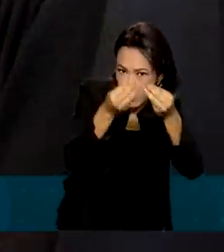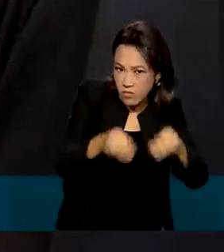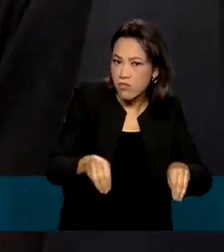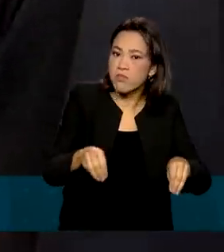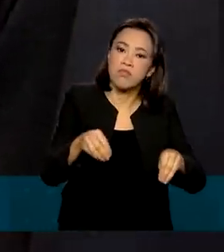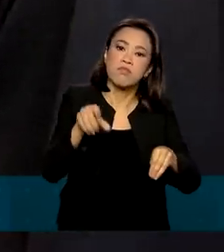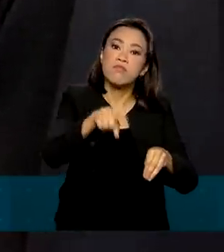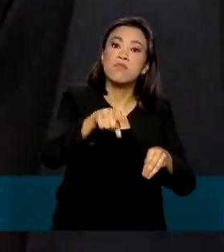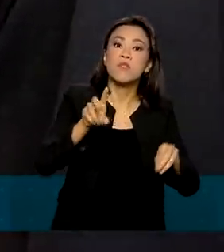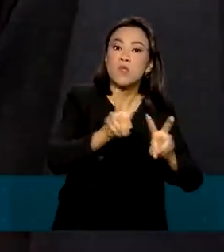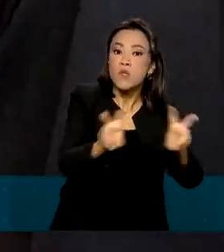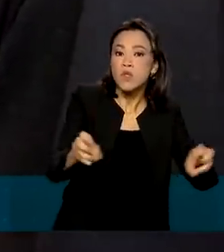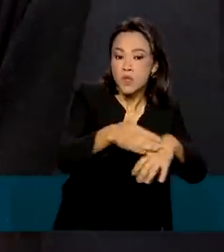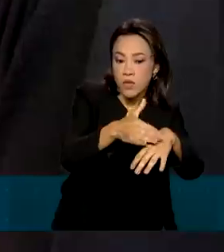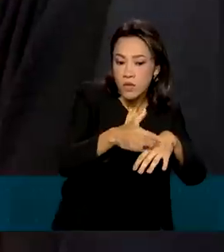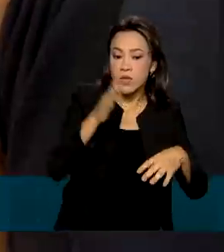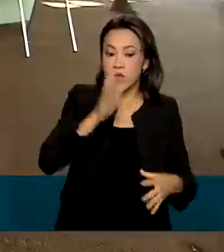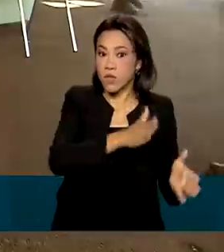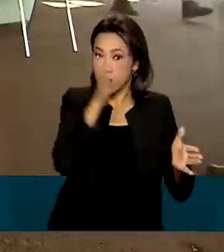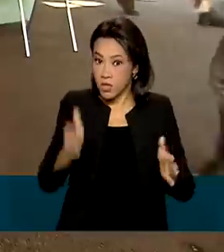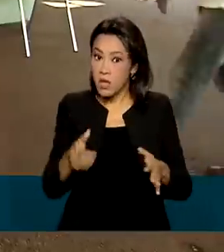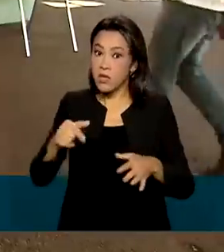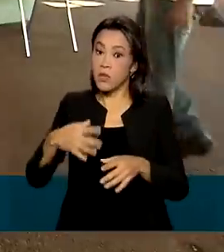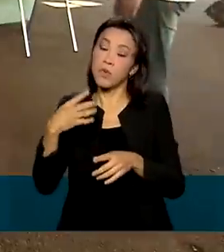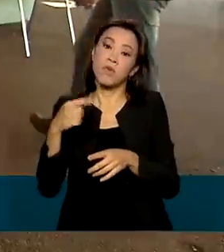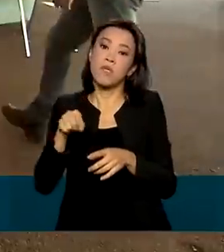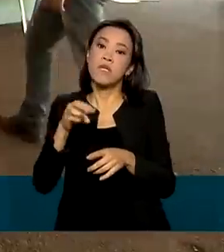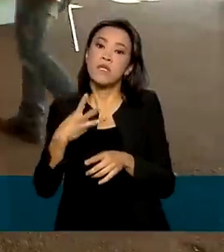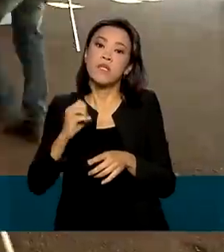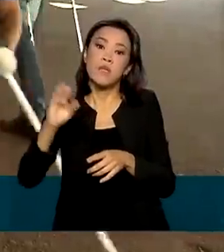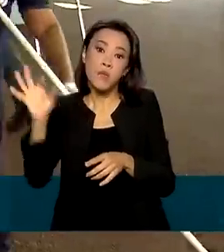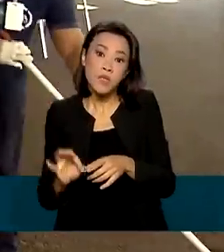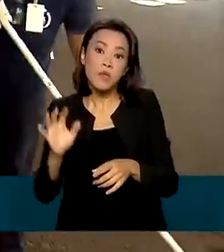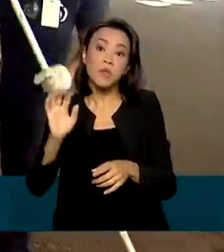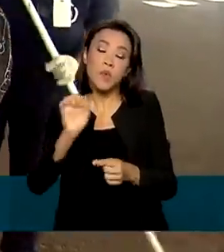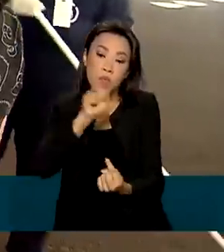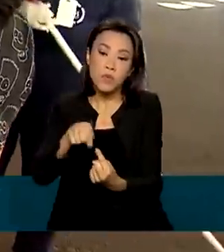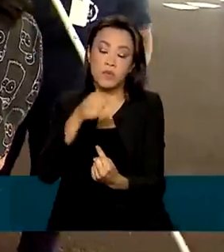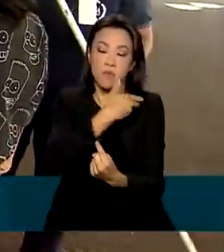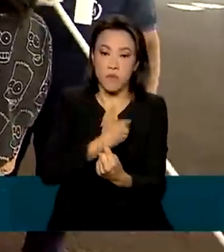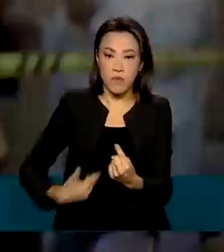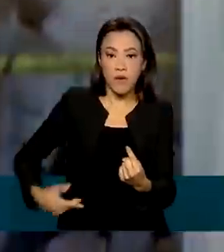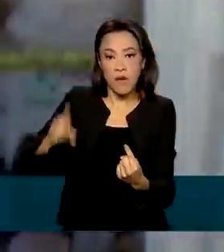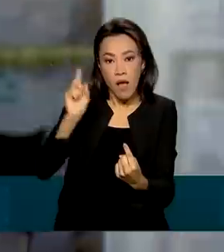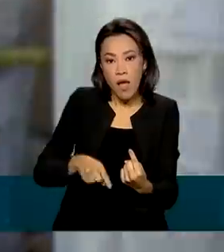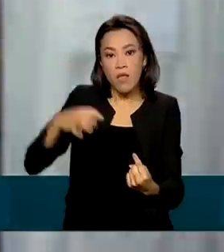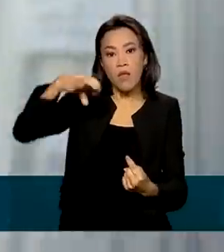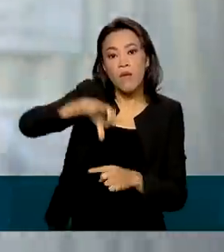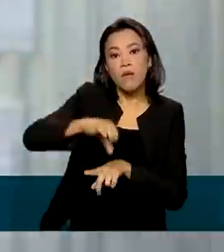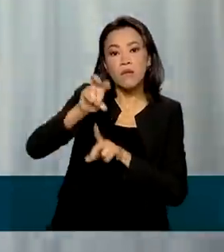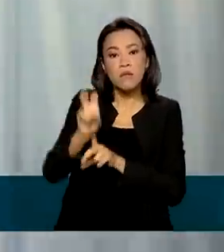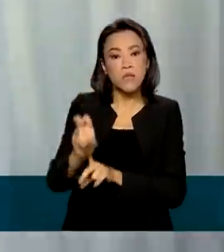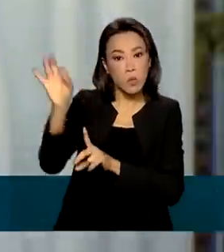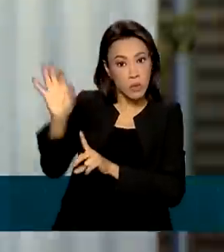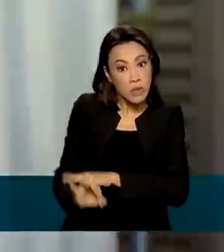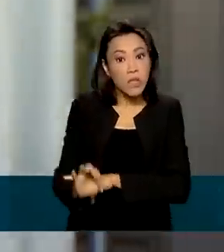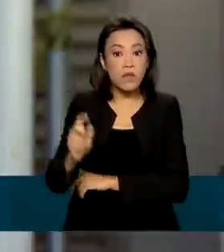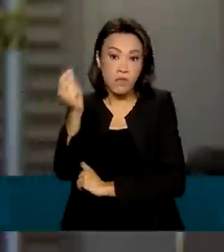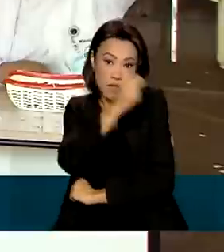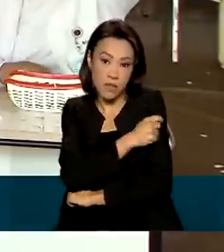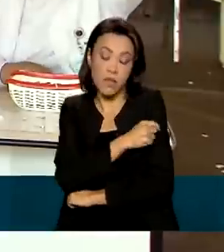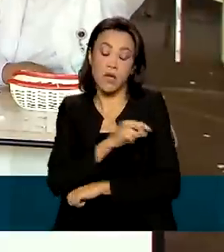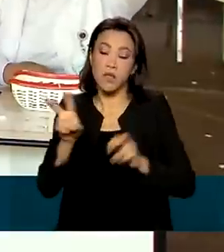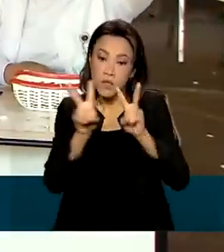foram vacinados 31% do público-alvo, quando a meta do governo é chegar e alcançar a 95%. Nesse caso, a